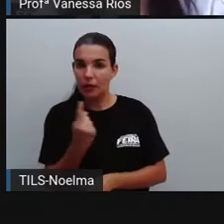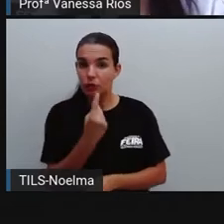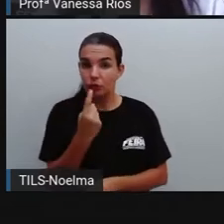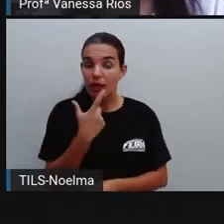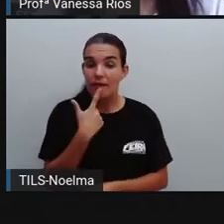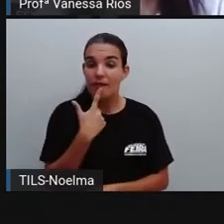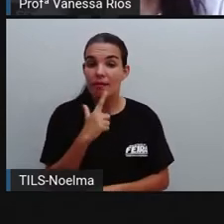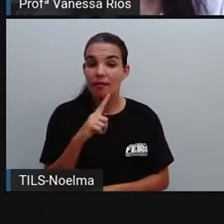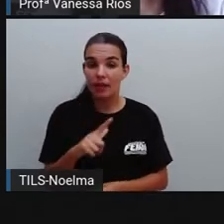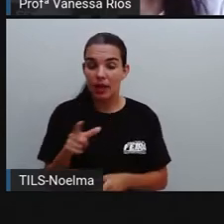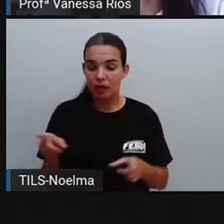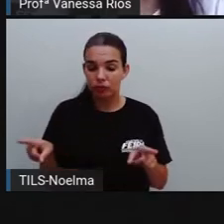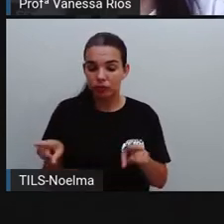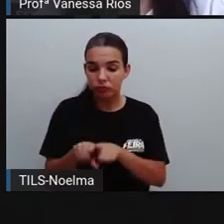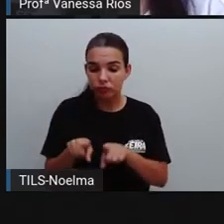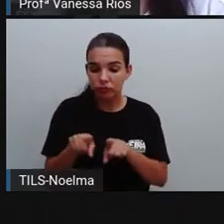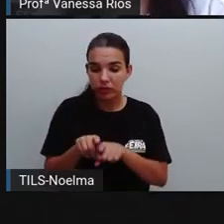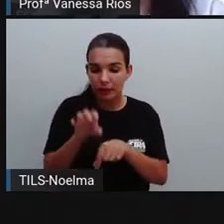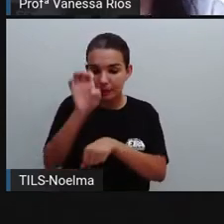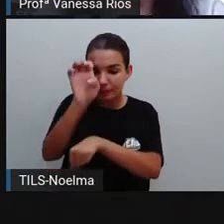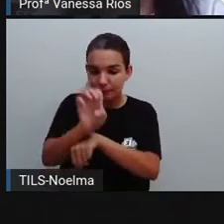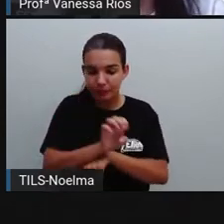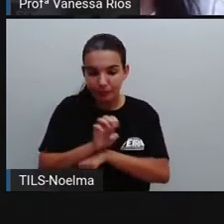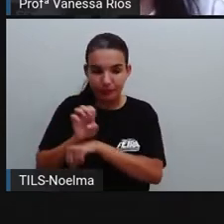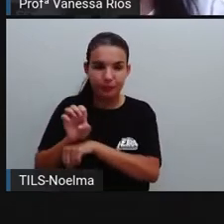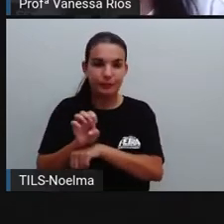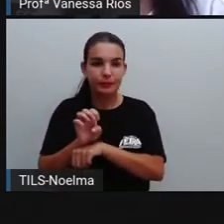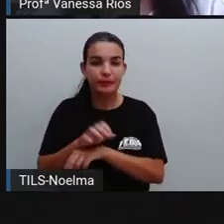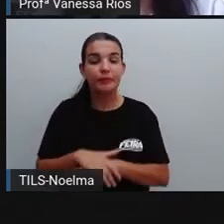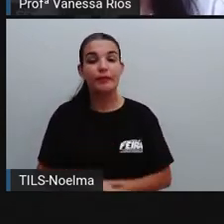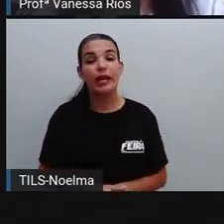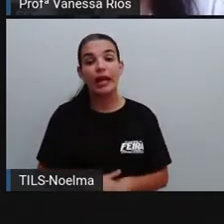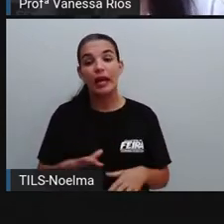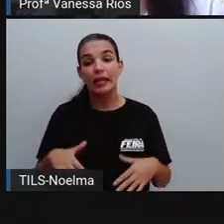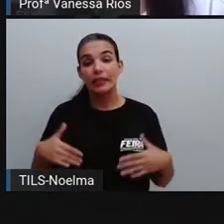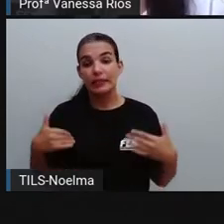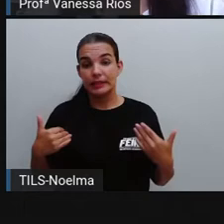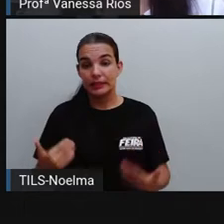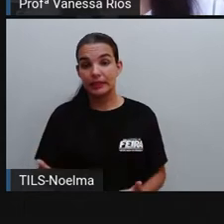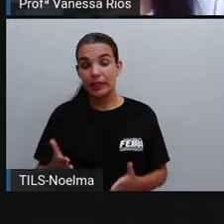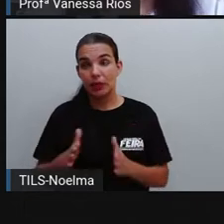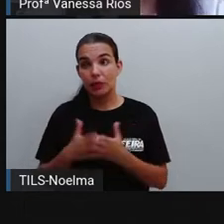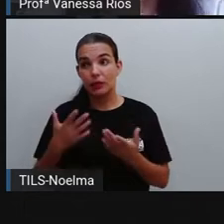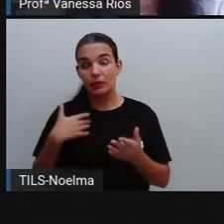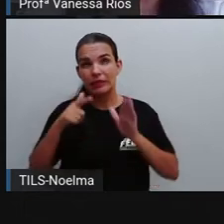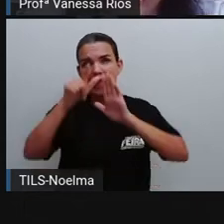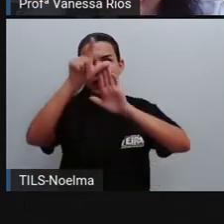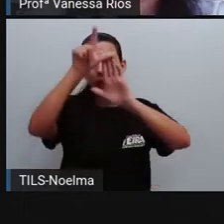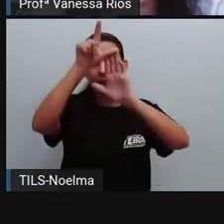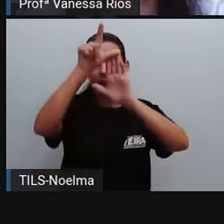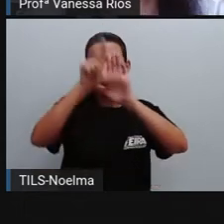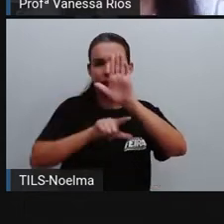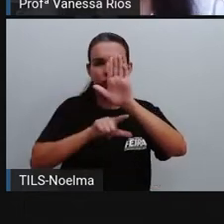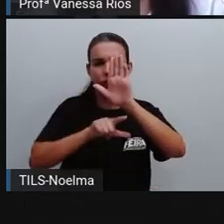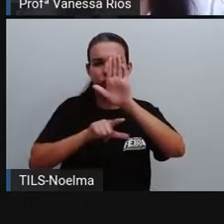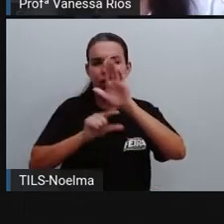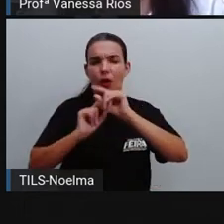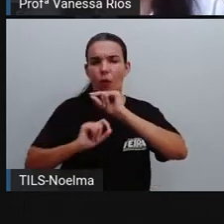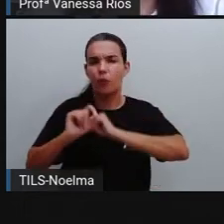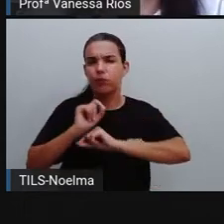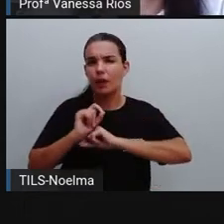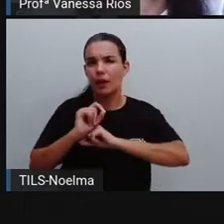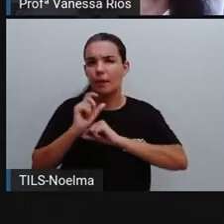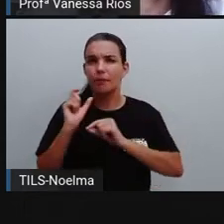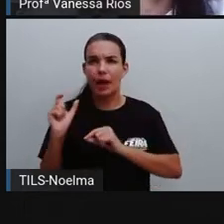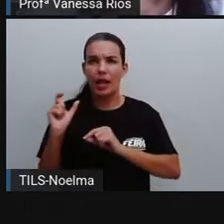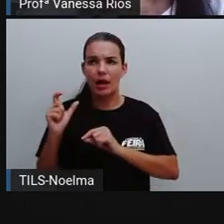língua em determinado estágio. Então, quando eu faço uma lista de palavras, eu tenho ali um